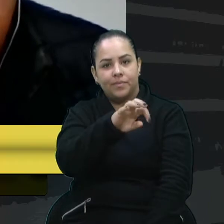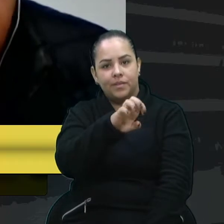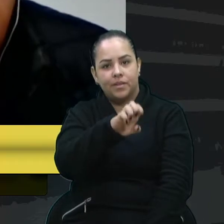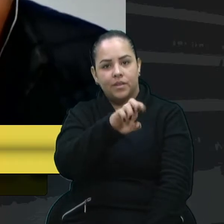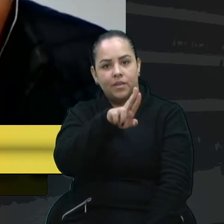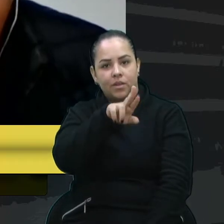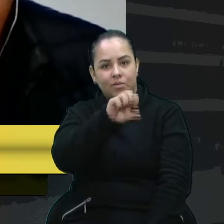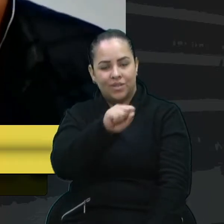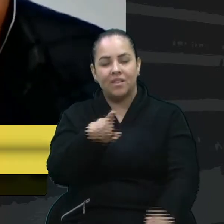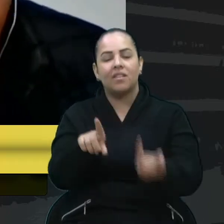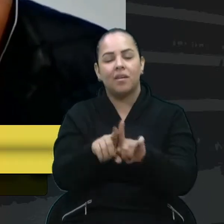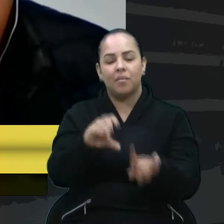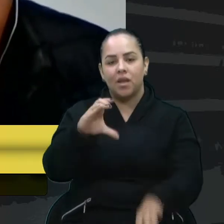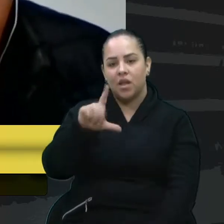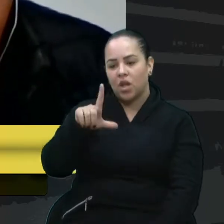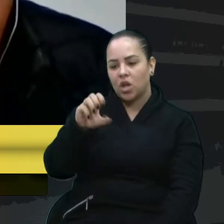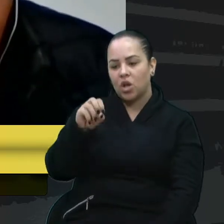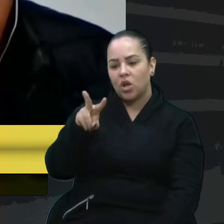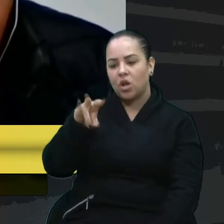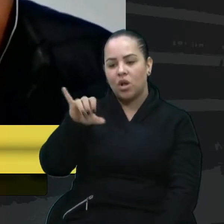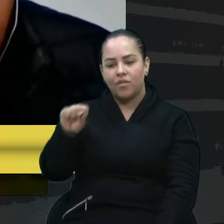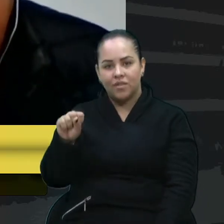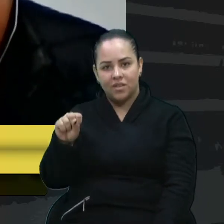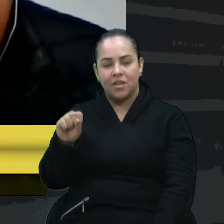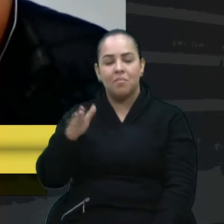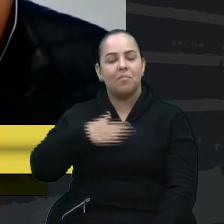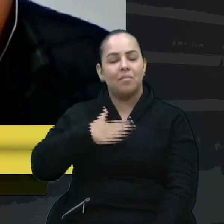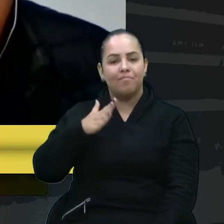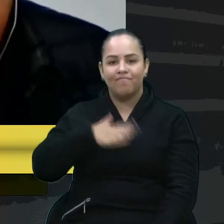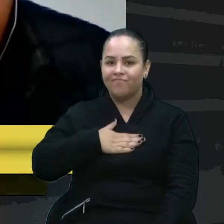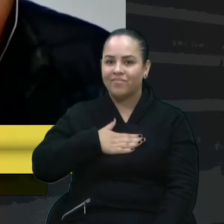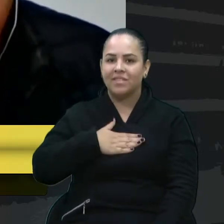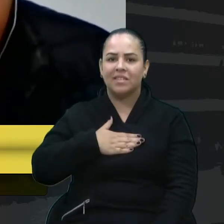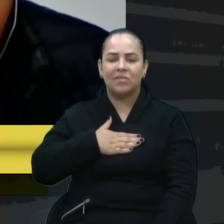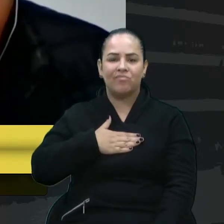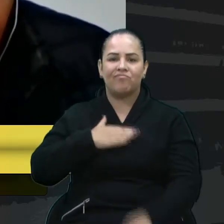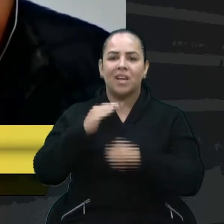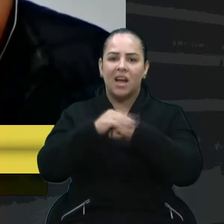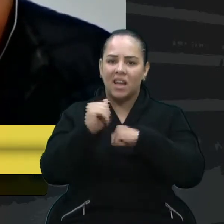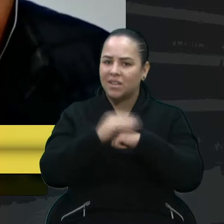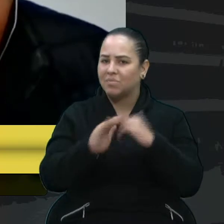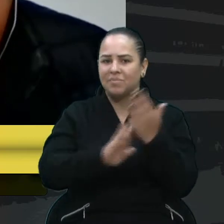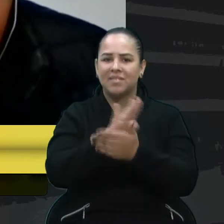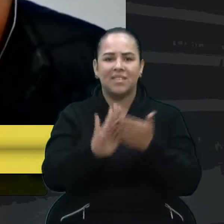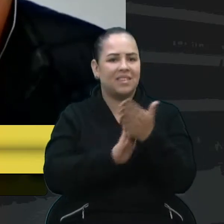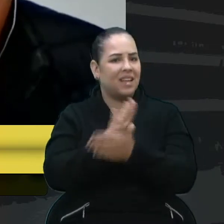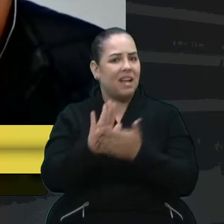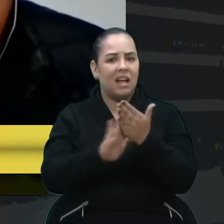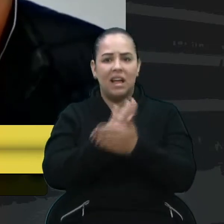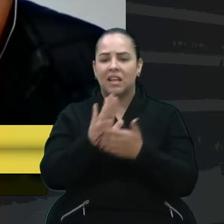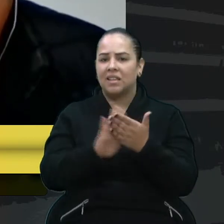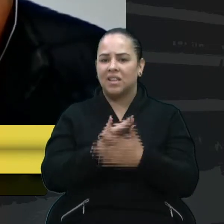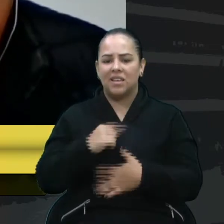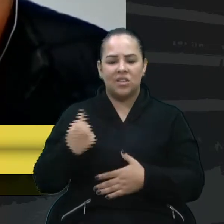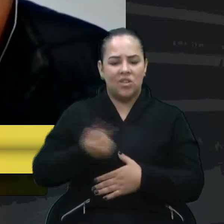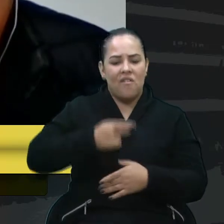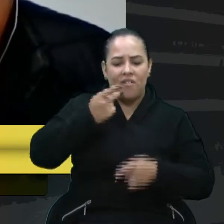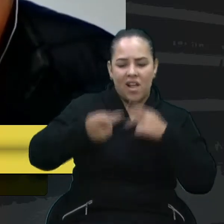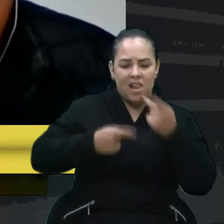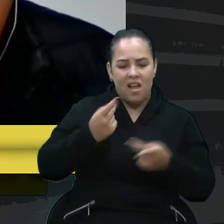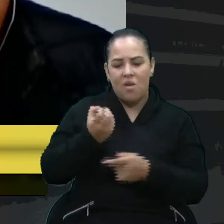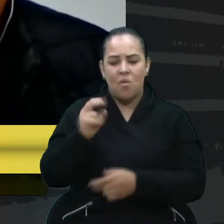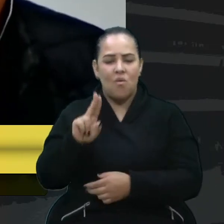Meus sinceros sentimentos aqui. Nada que a gente fizer vai trazer essas duas vidas de volta,